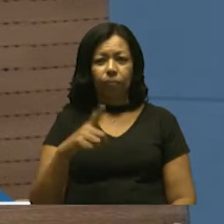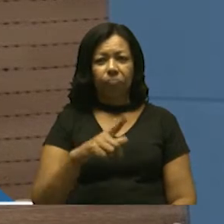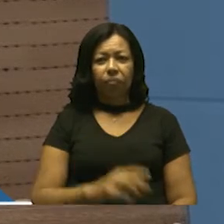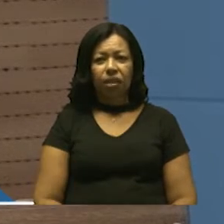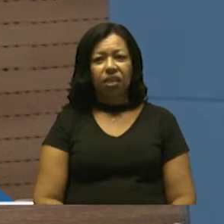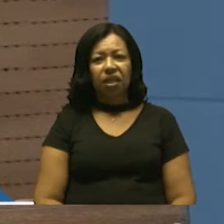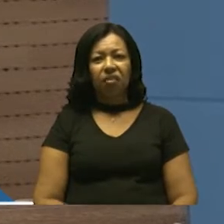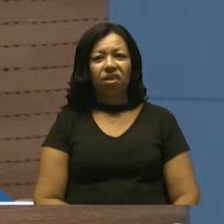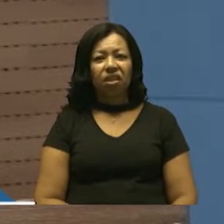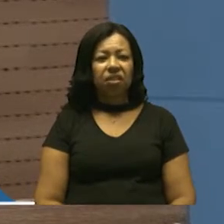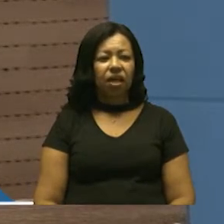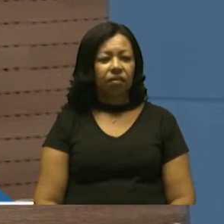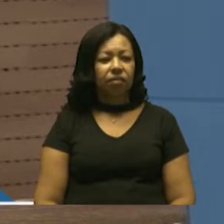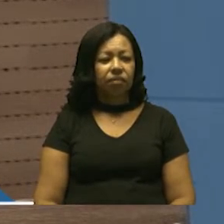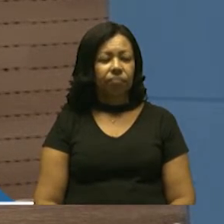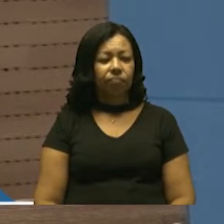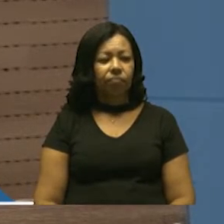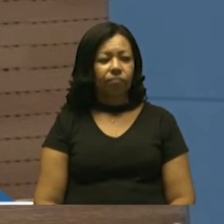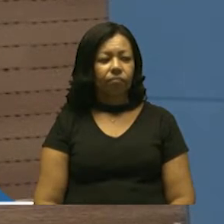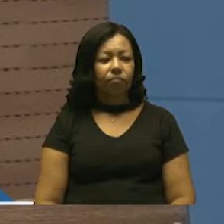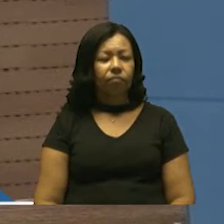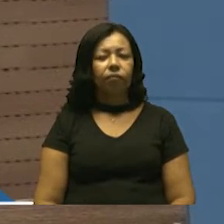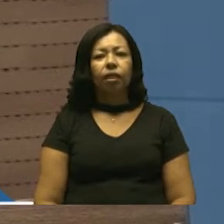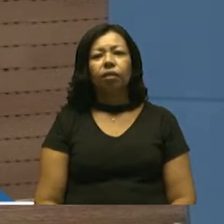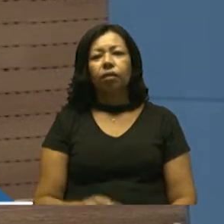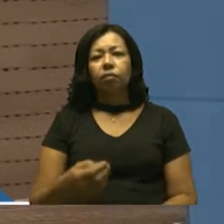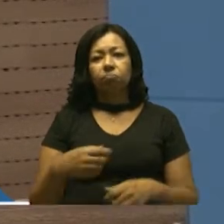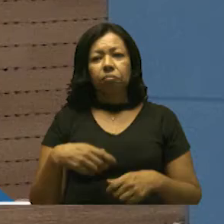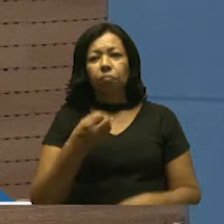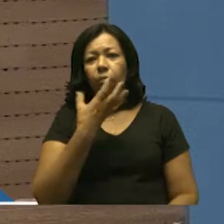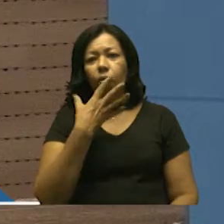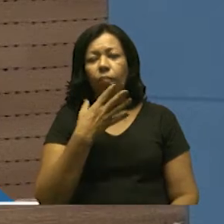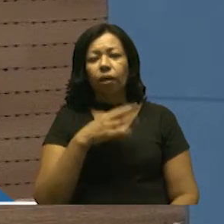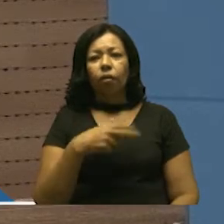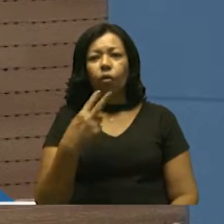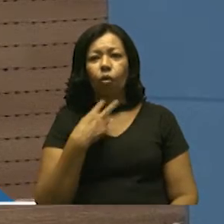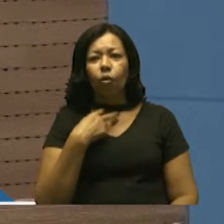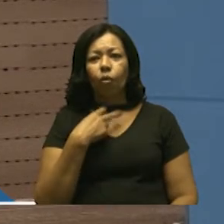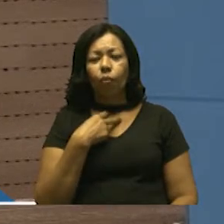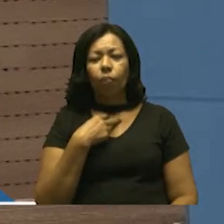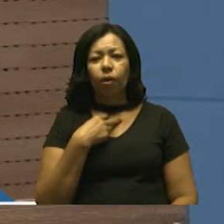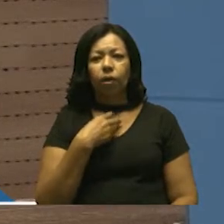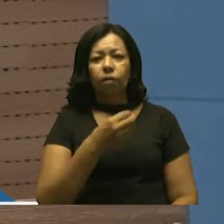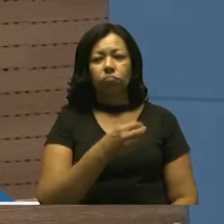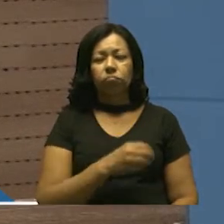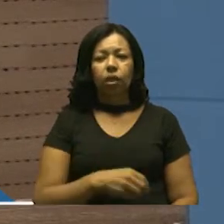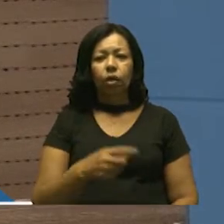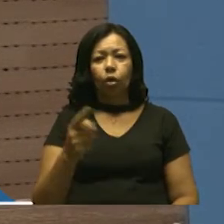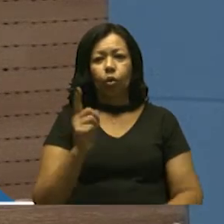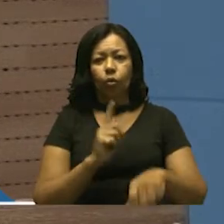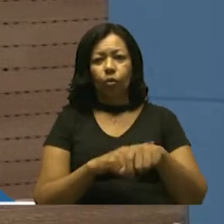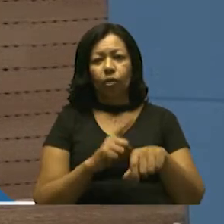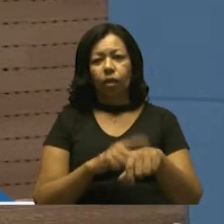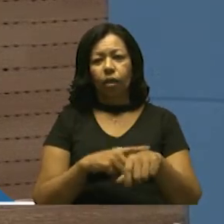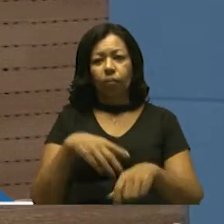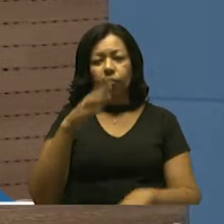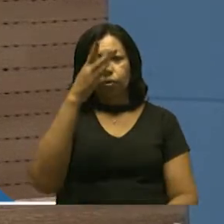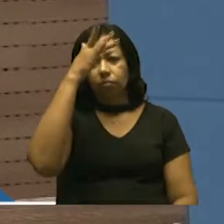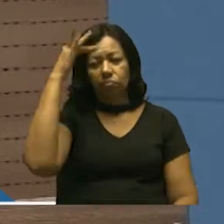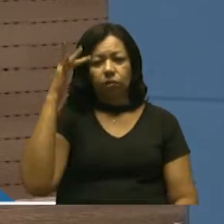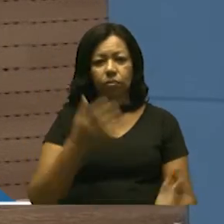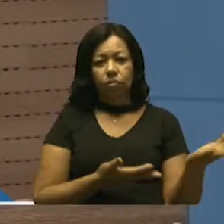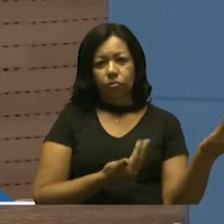essas oficinas, elas servem para ocupar o tempo ocioso dessa juventude. E aí, é claro que são